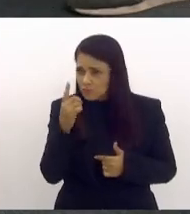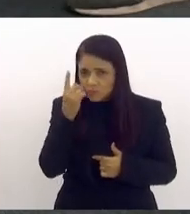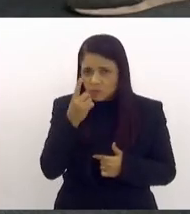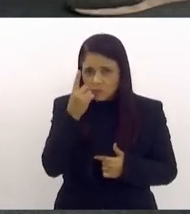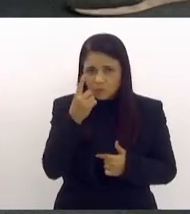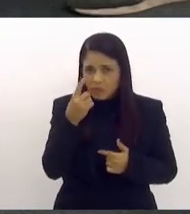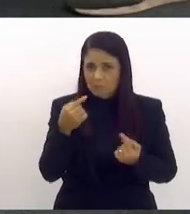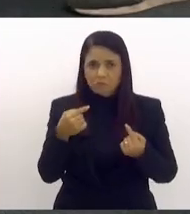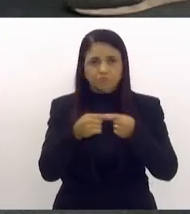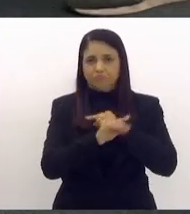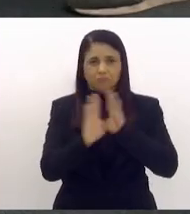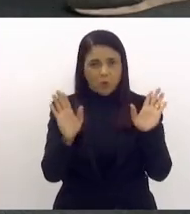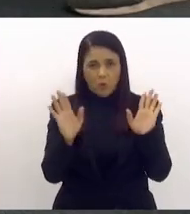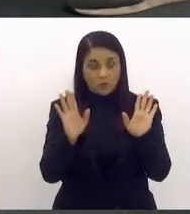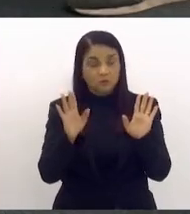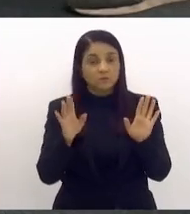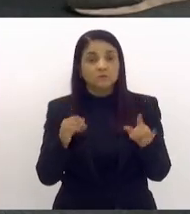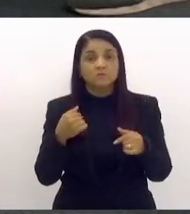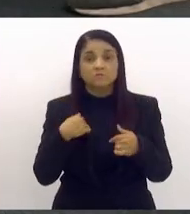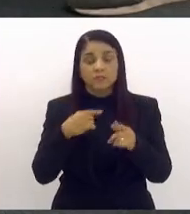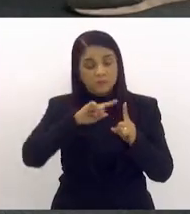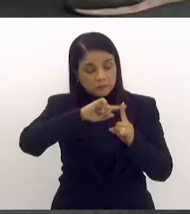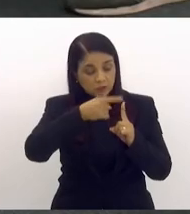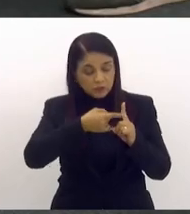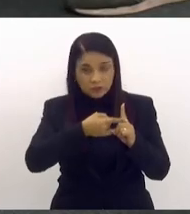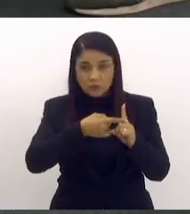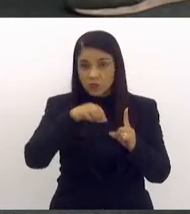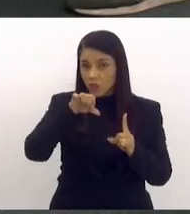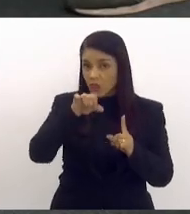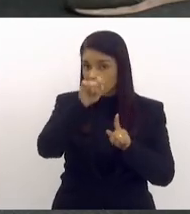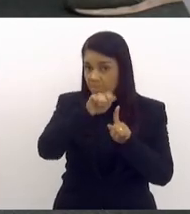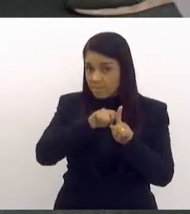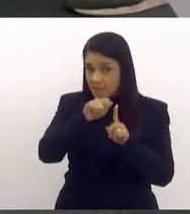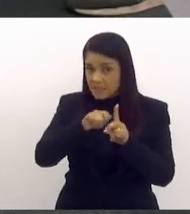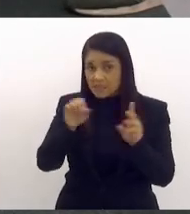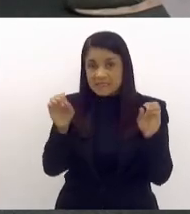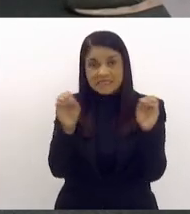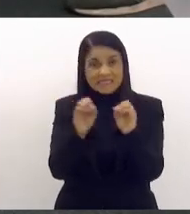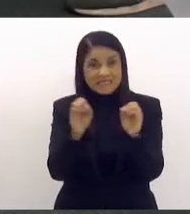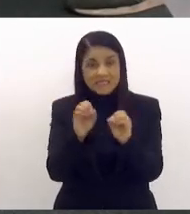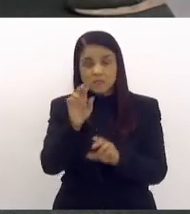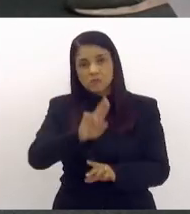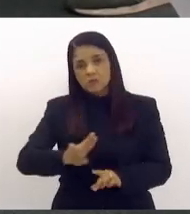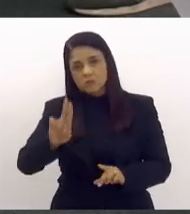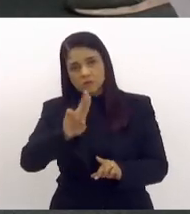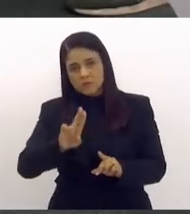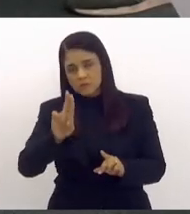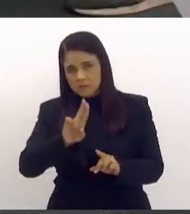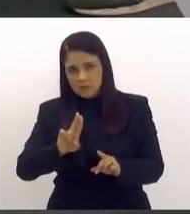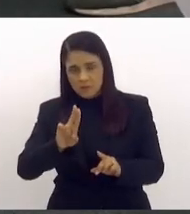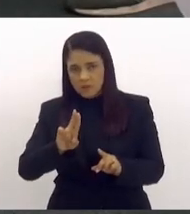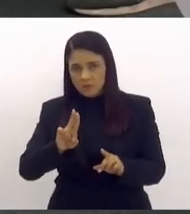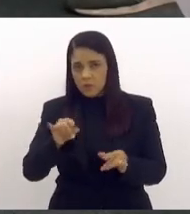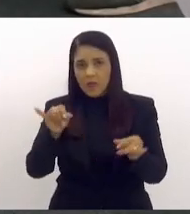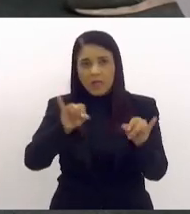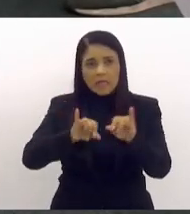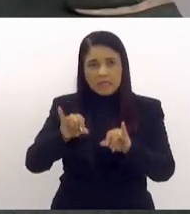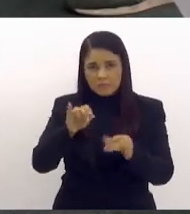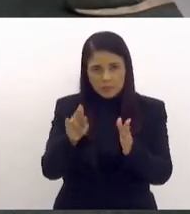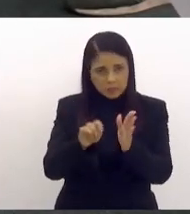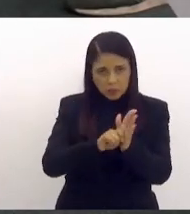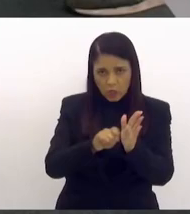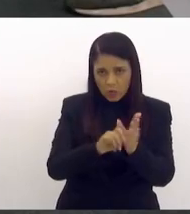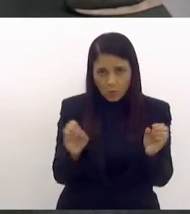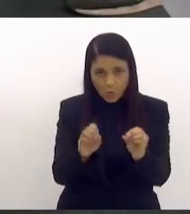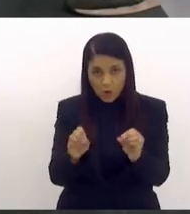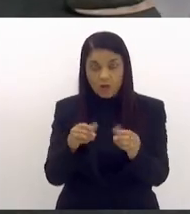aqui que diverge, que durante a gestação não se deva usar nenhuma substância que prejudique. Mas acho que, como a redação hoje